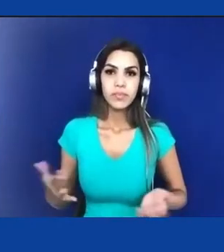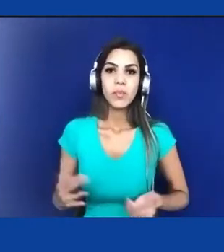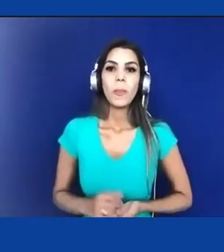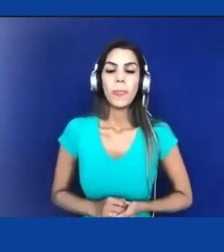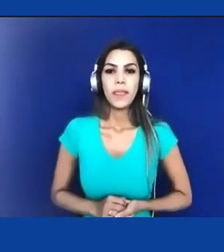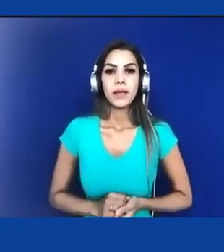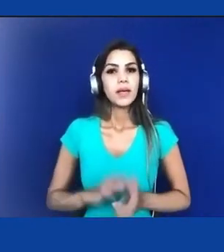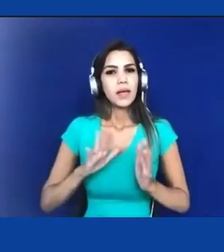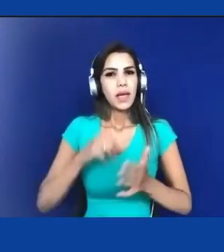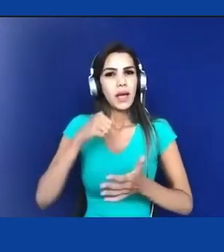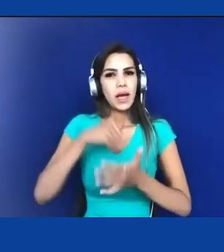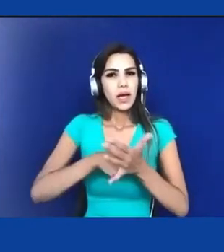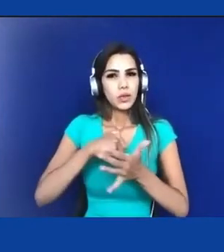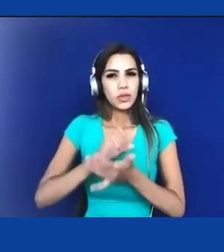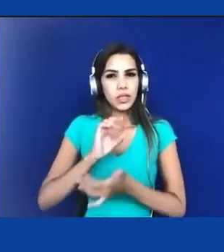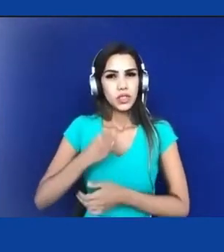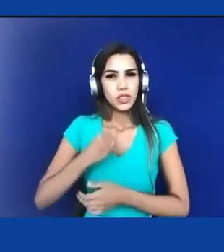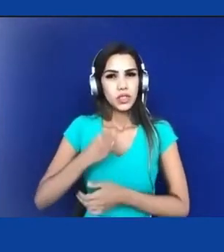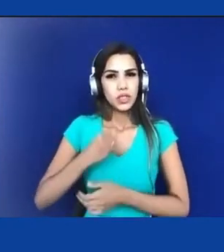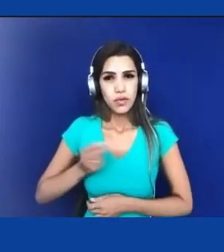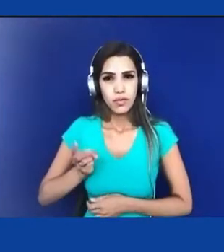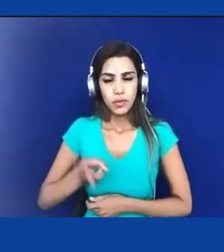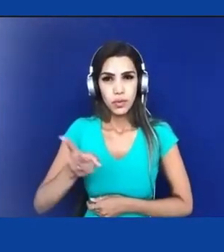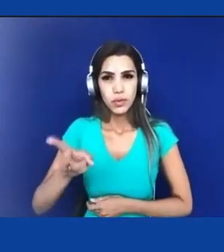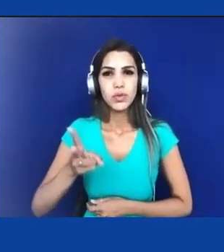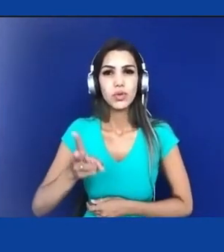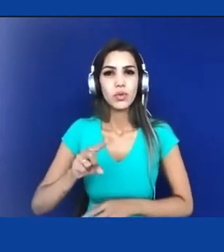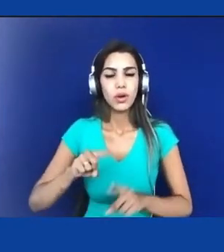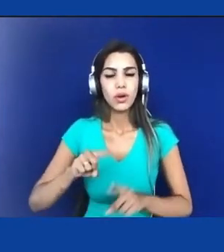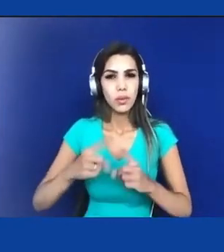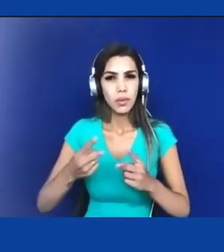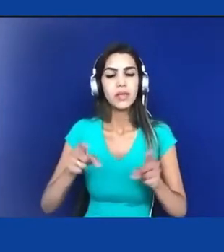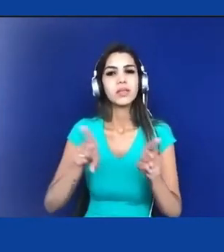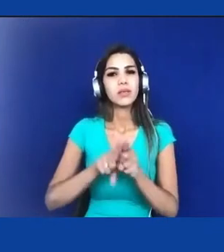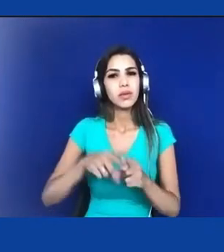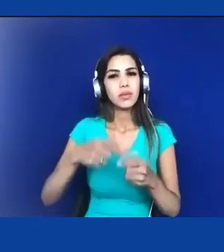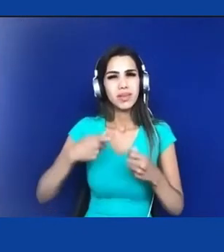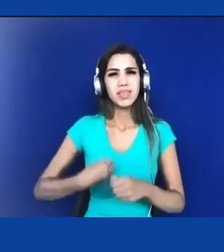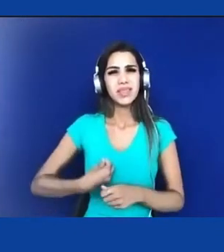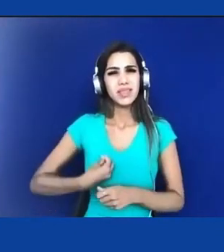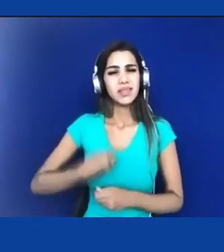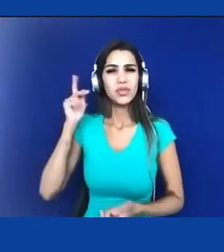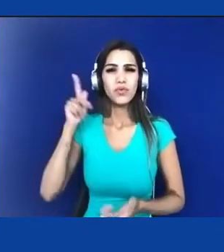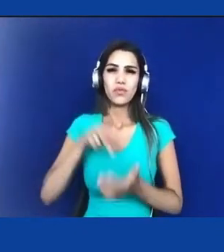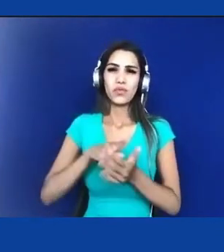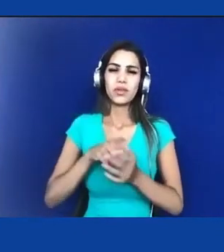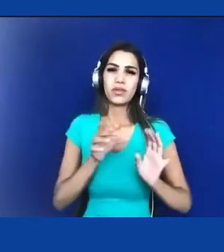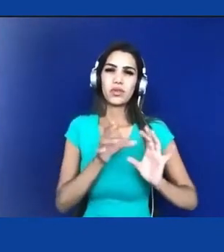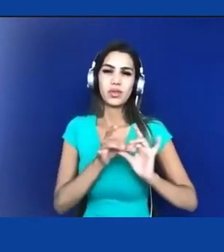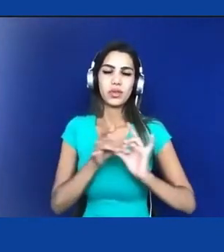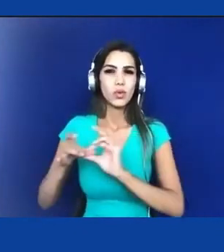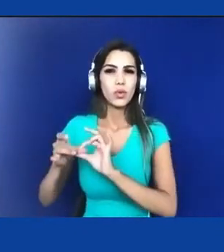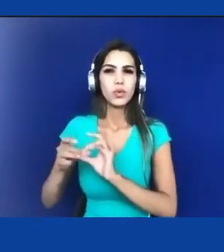mas é também por existir nesse contexto de crueldade absurda.